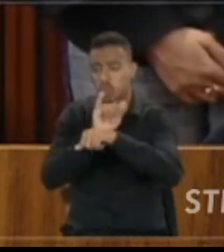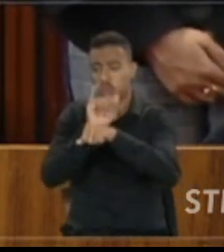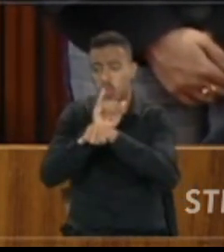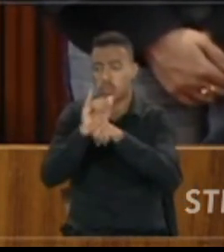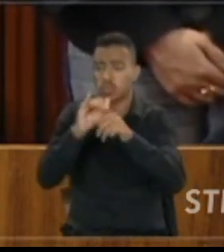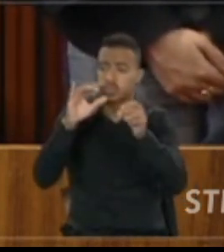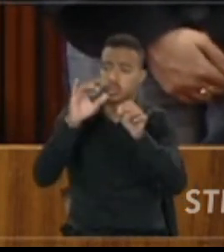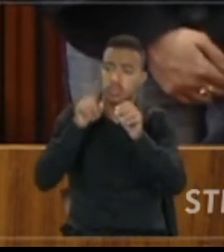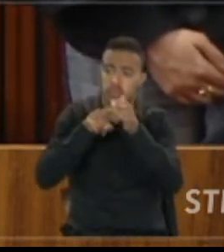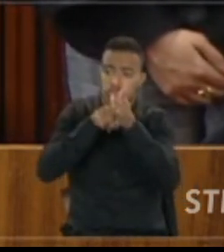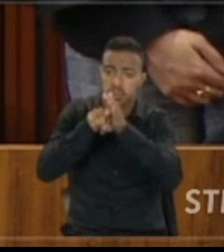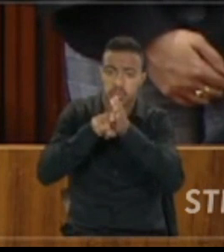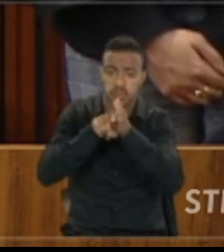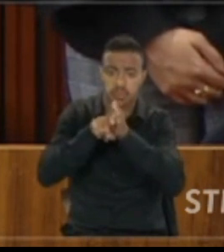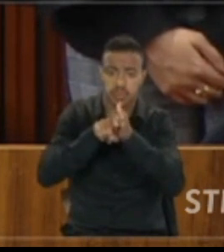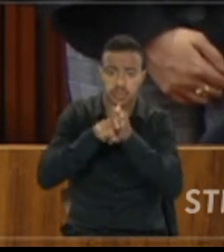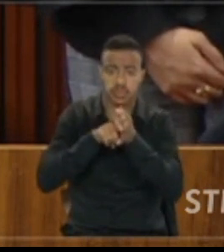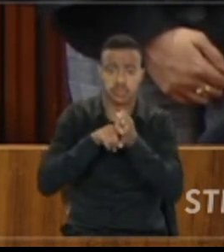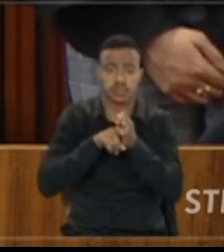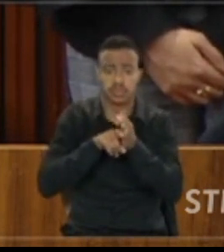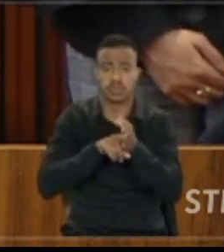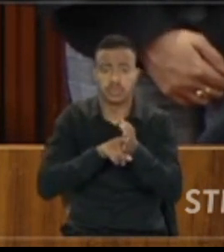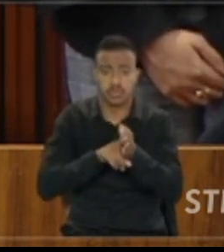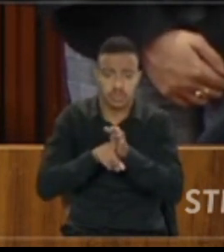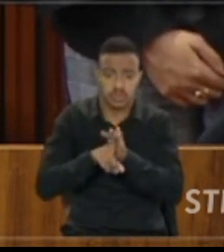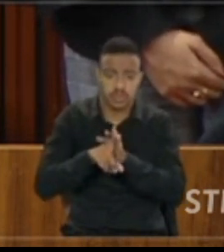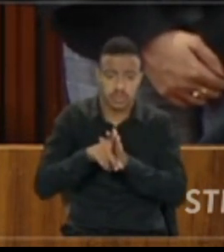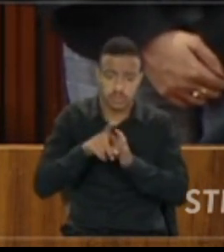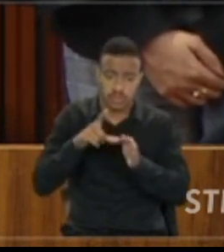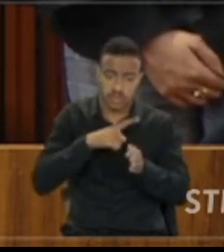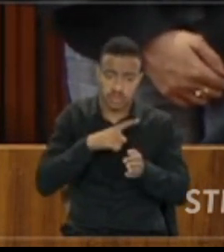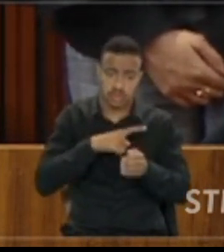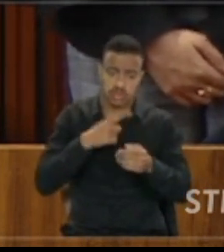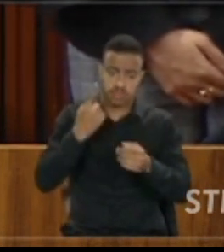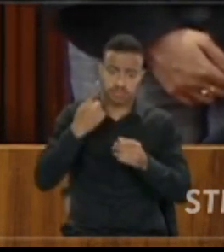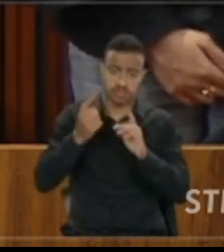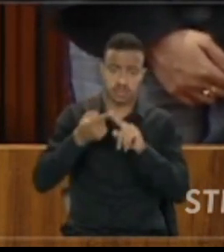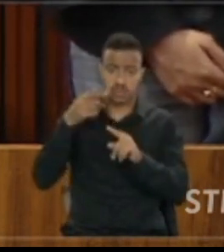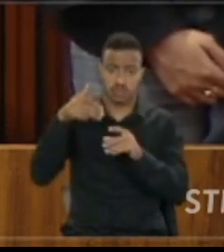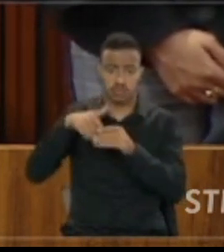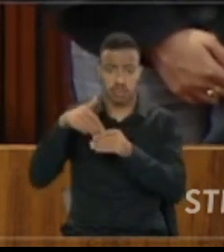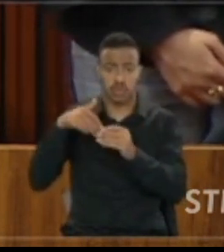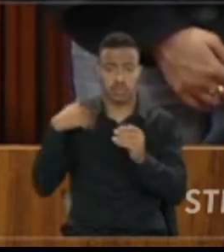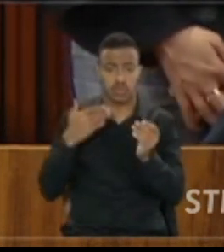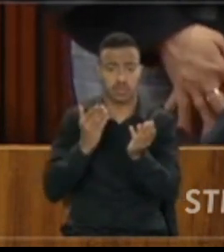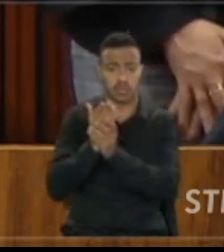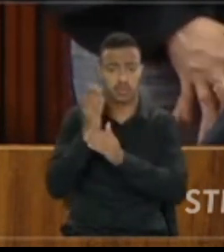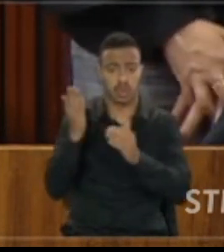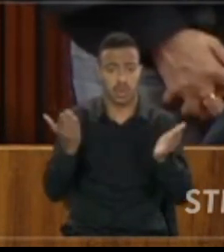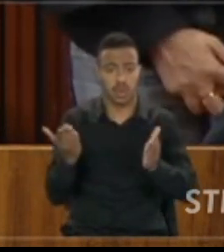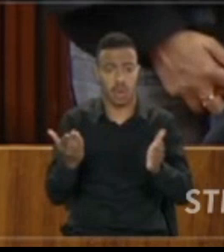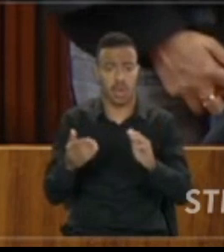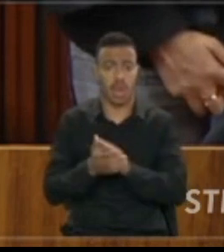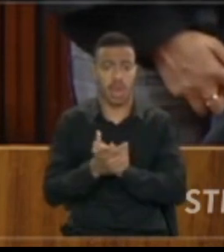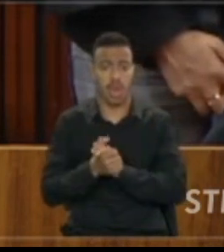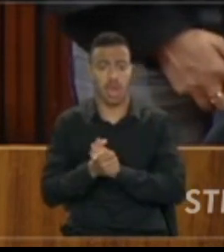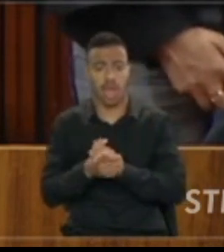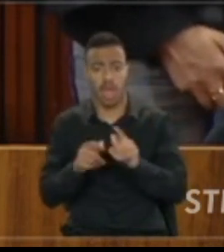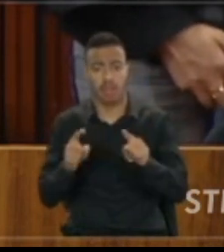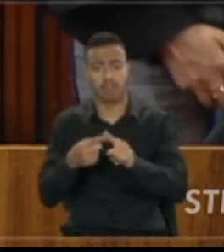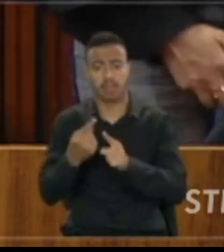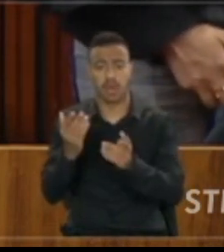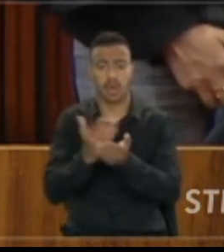questões que eu levantei no primeiro voto que proferi hoje. A primeira, algumas premissas